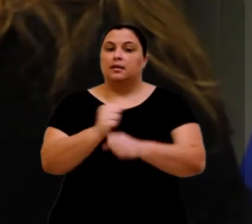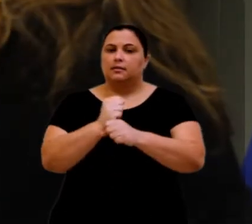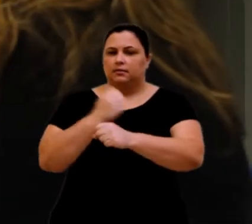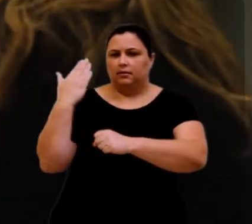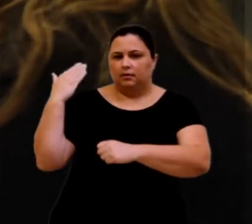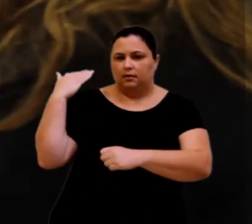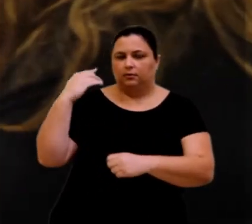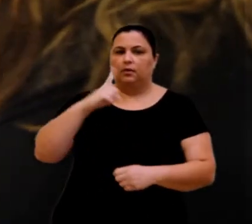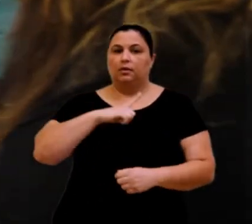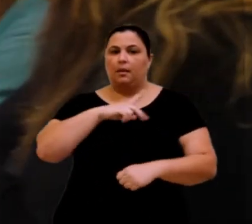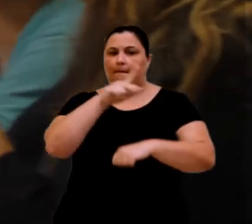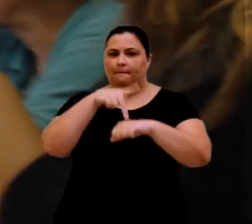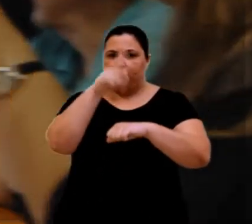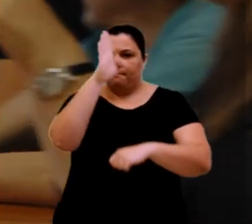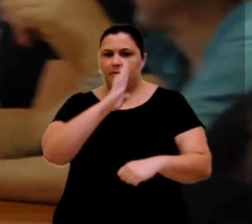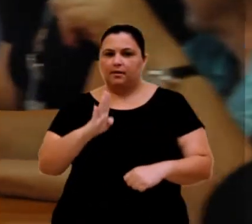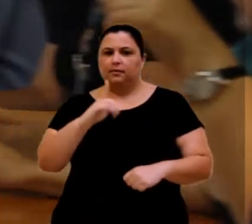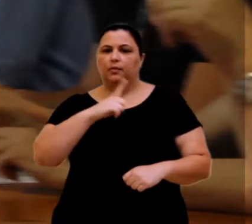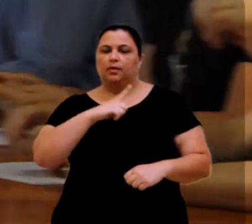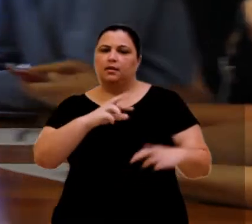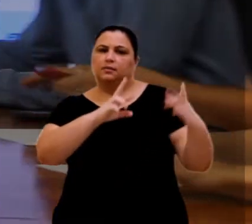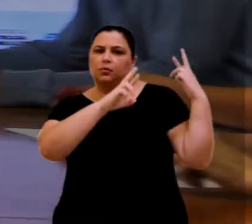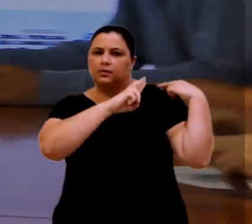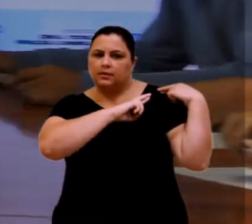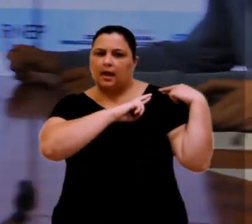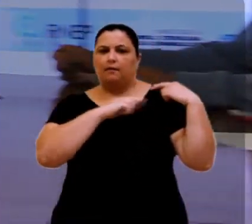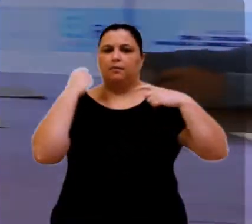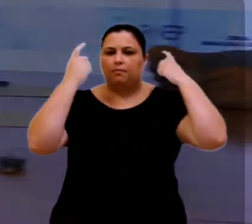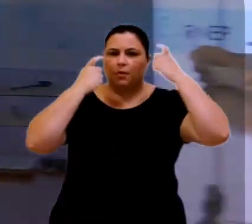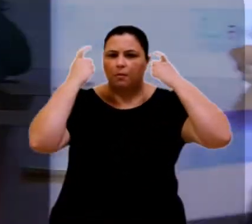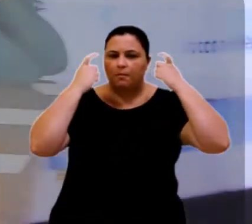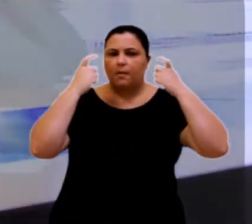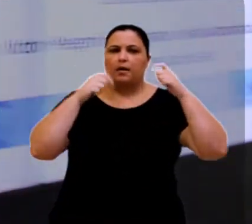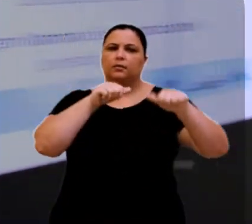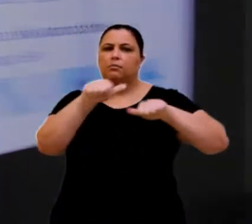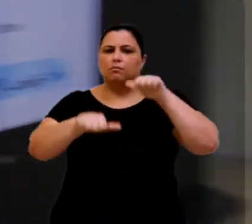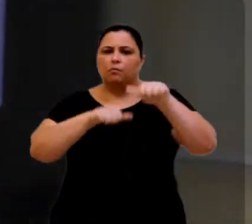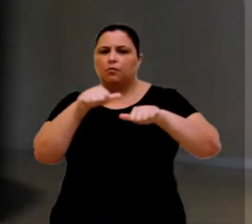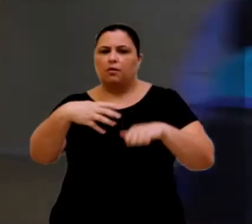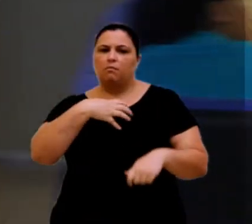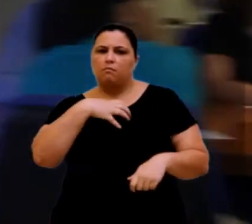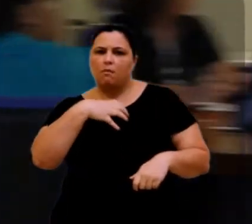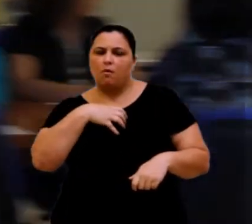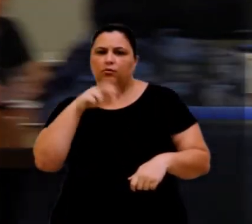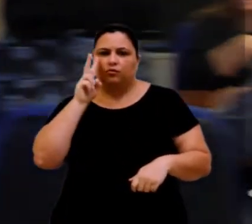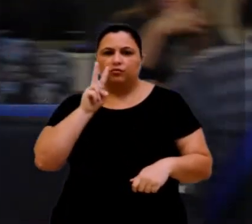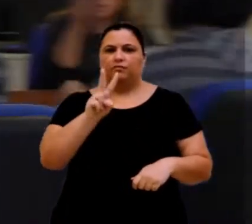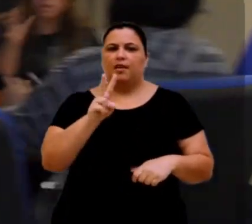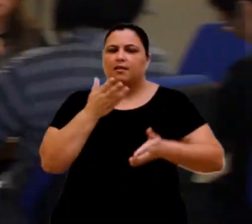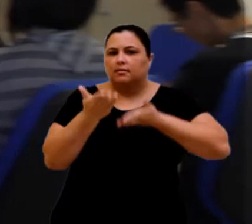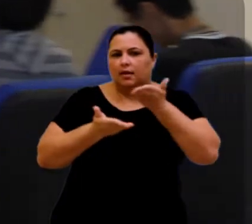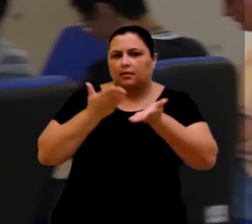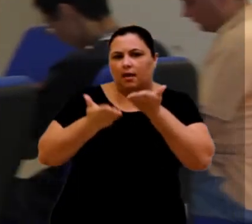Nos últimos anos, o país tem se comprometido com ações que efetivamente venham transformar o modo como são